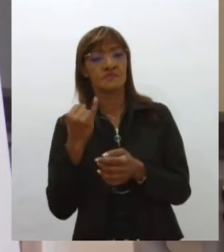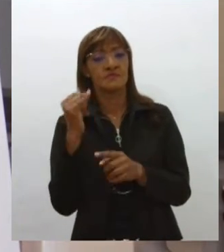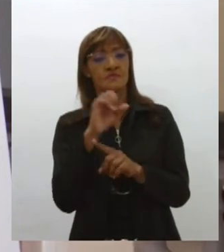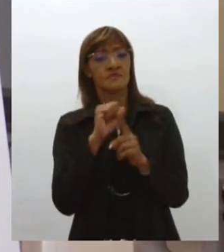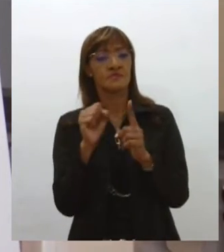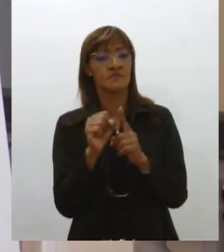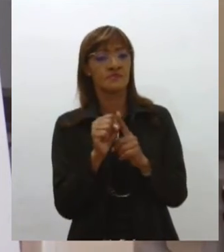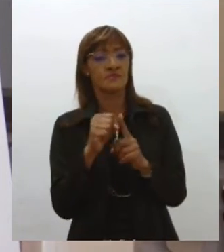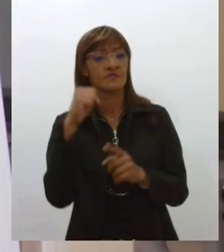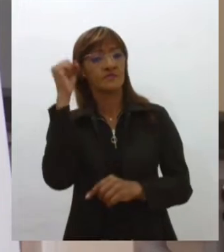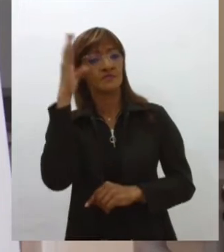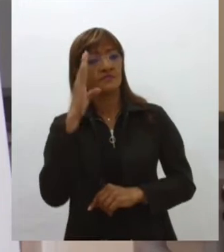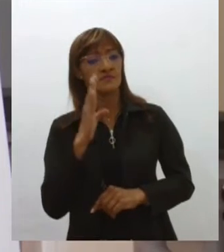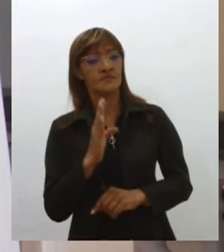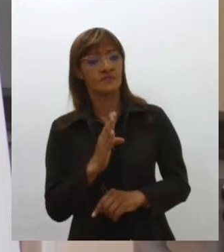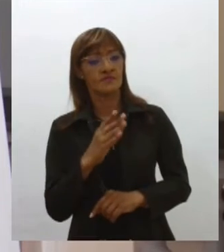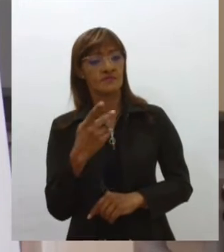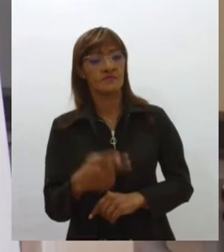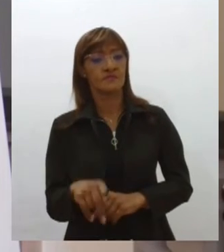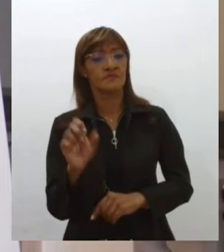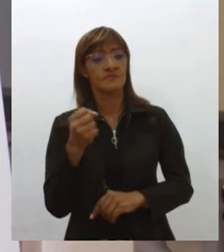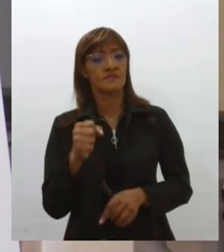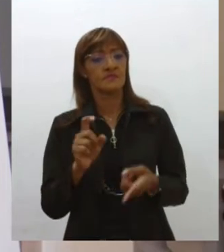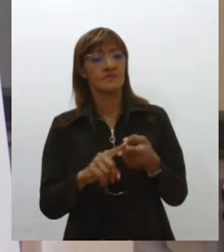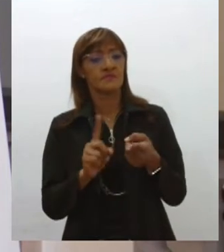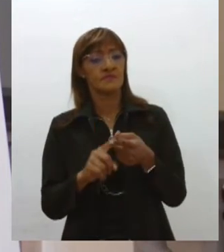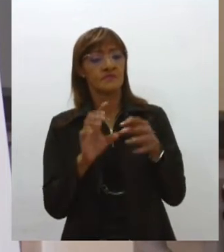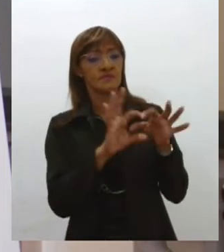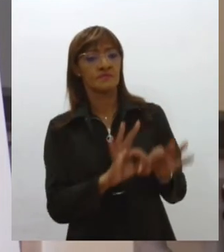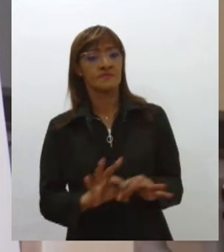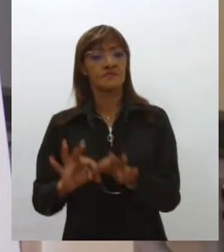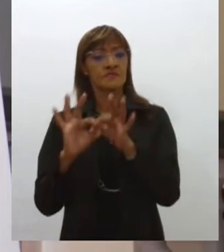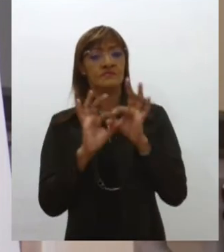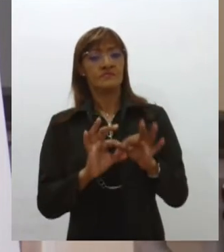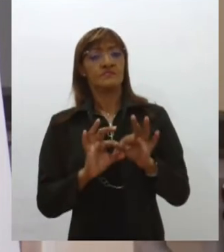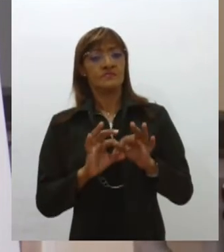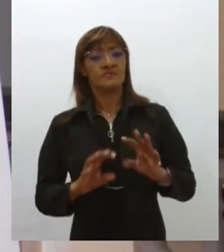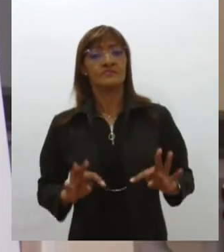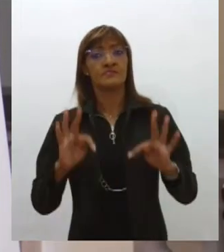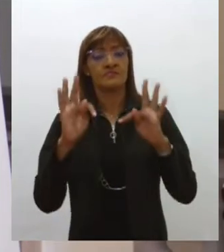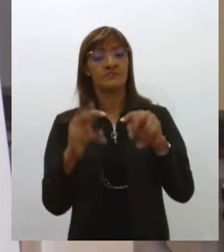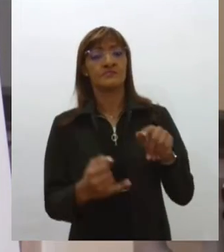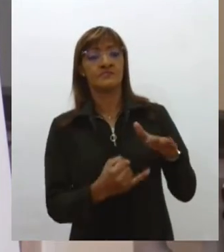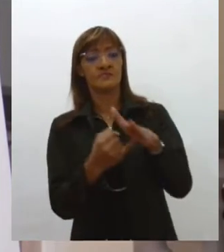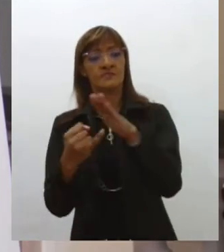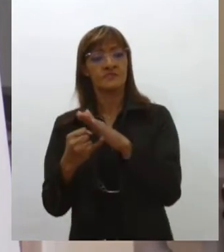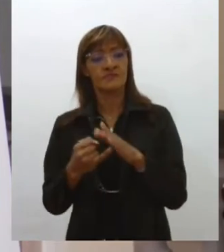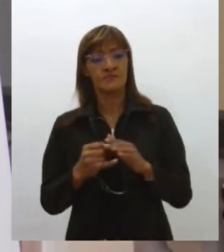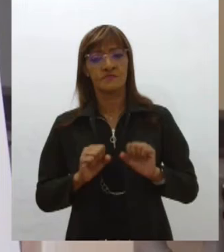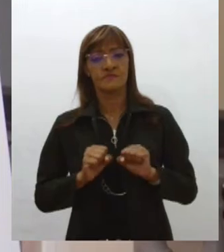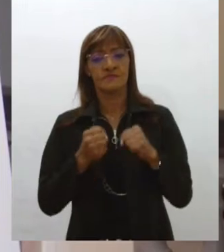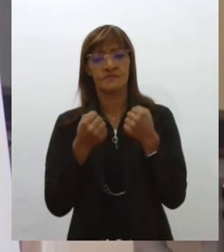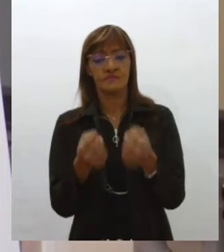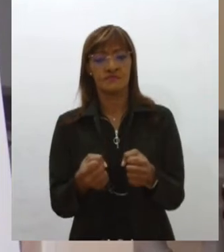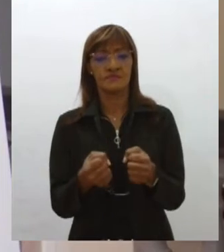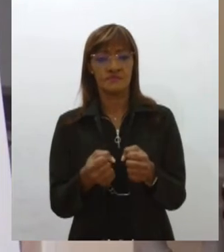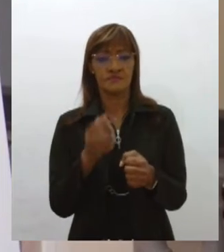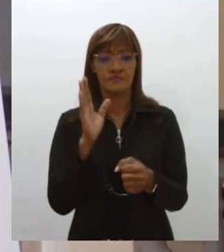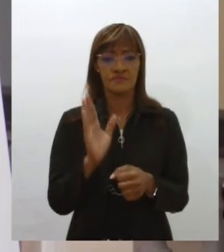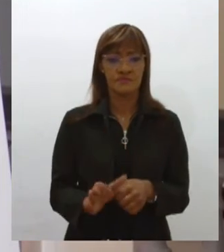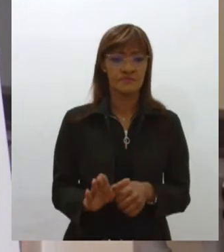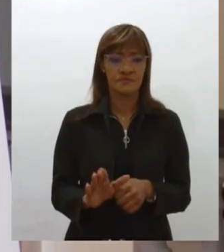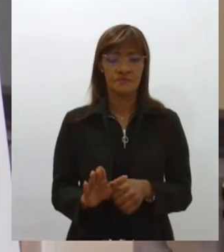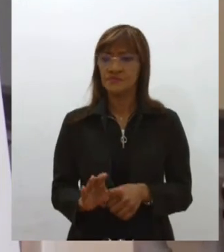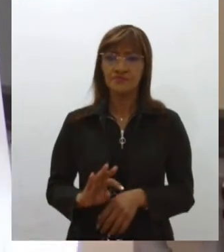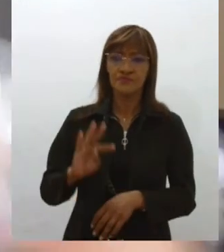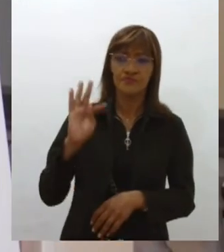particular a sociedade sergipana, essa união dos esforços de todas as instituições, em particular o exército, a defesa civil e todas as demais